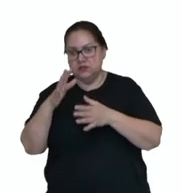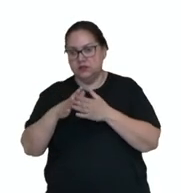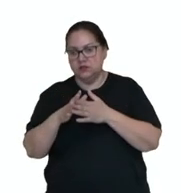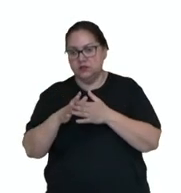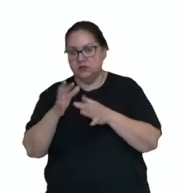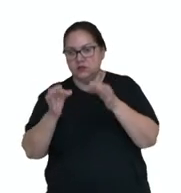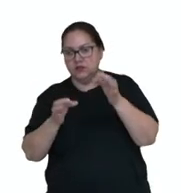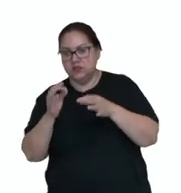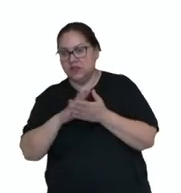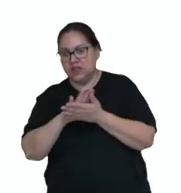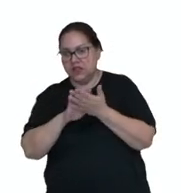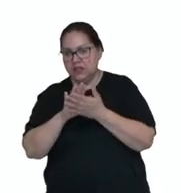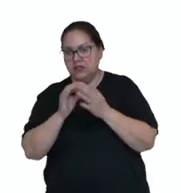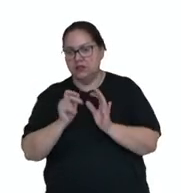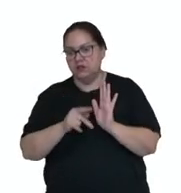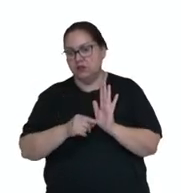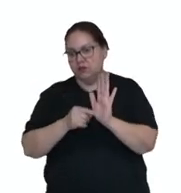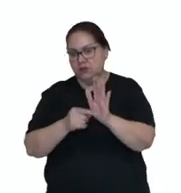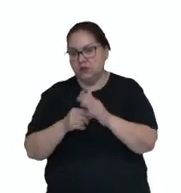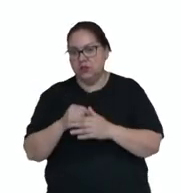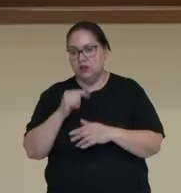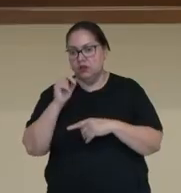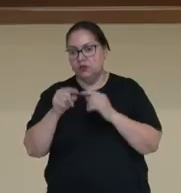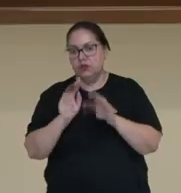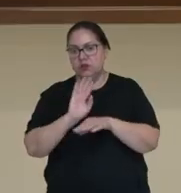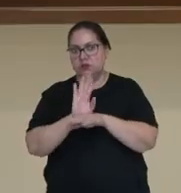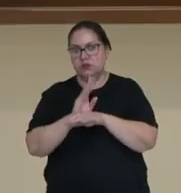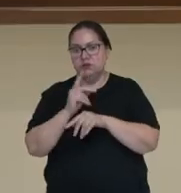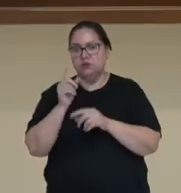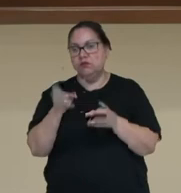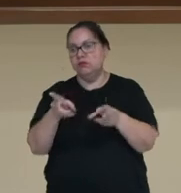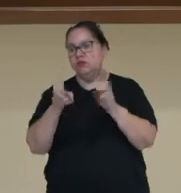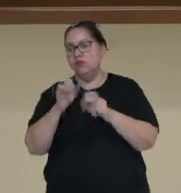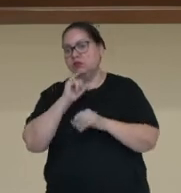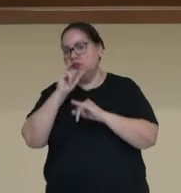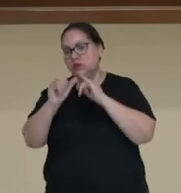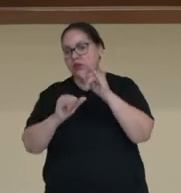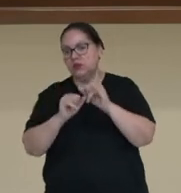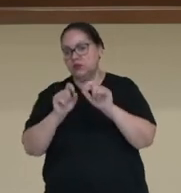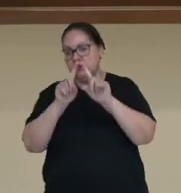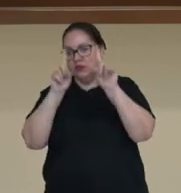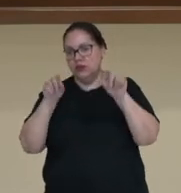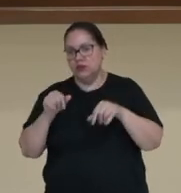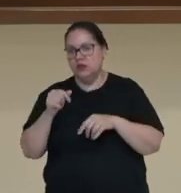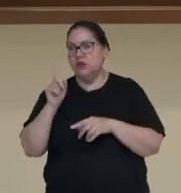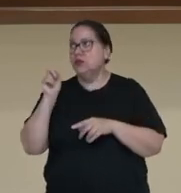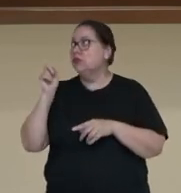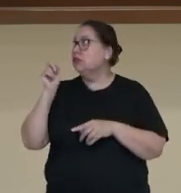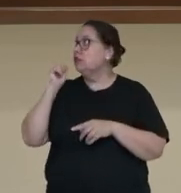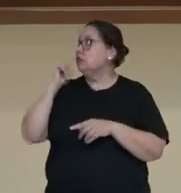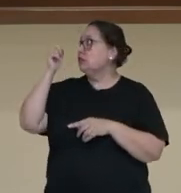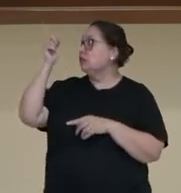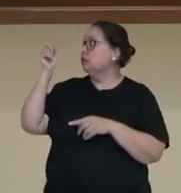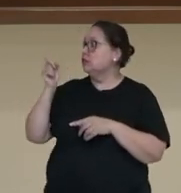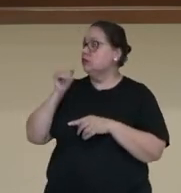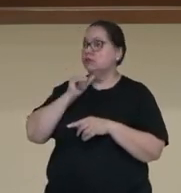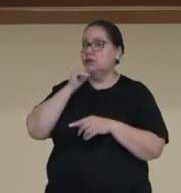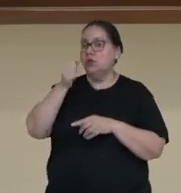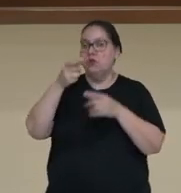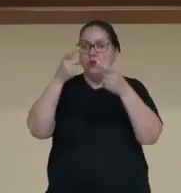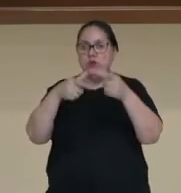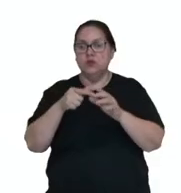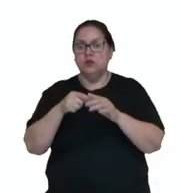sem juízos de valor. No próximo slide, vamos notar as informações da tela a seguir. Veículo de publicação.